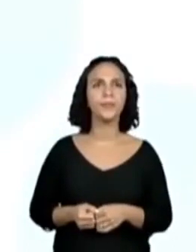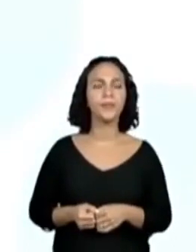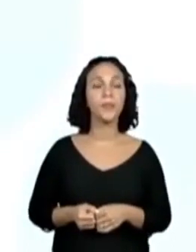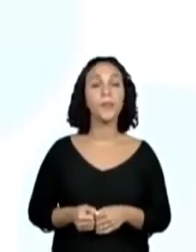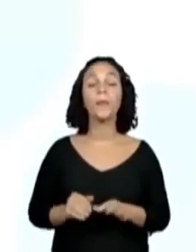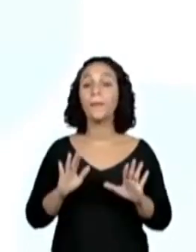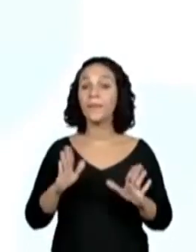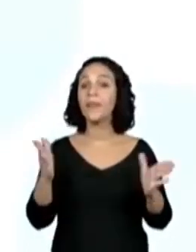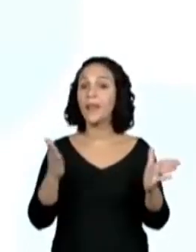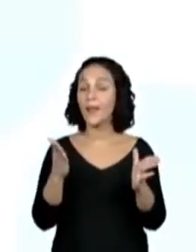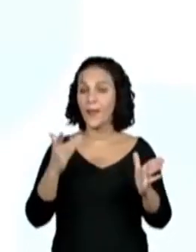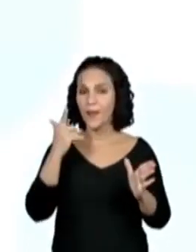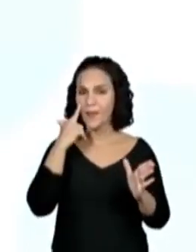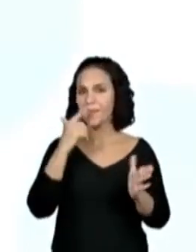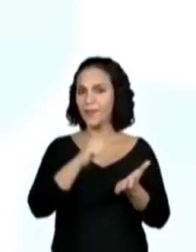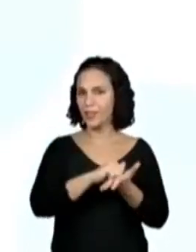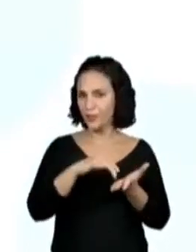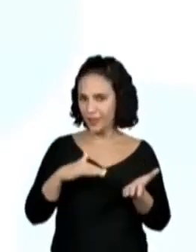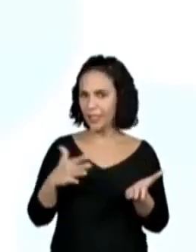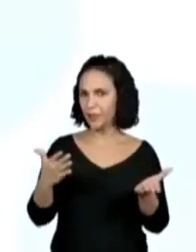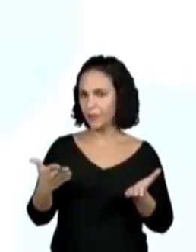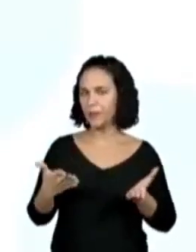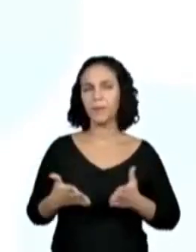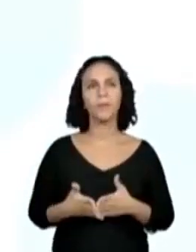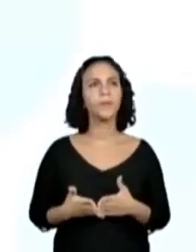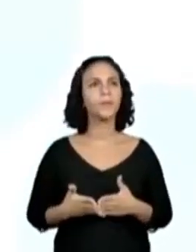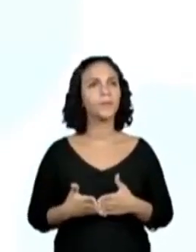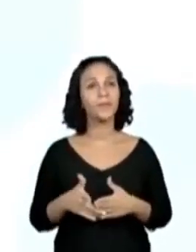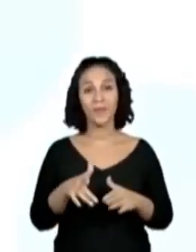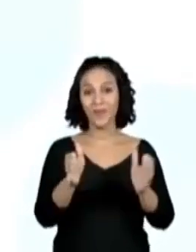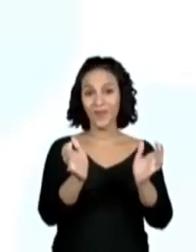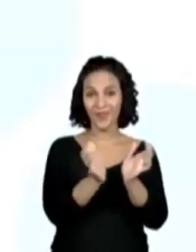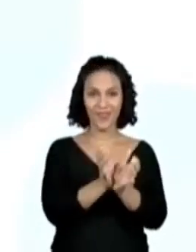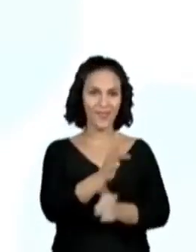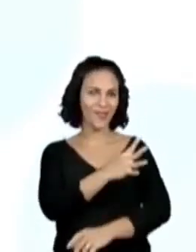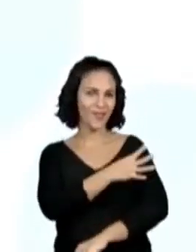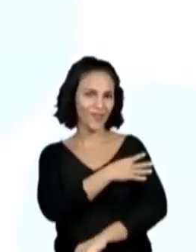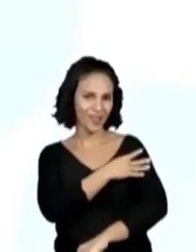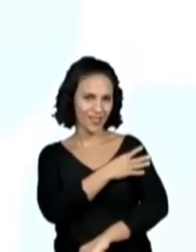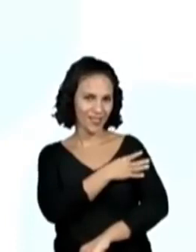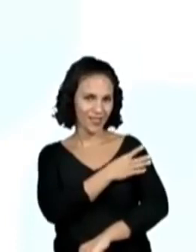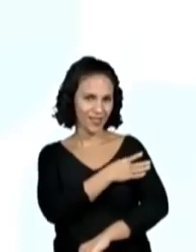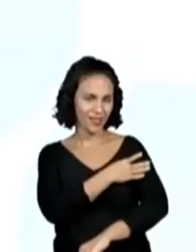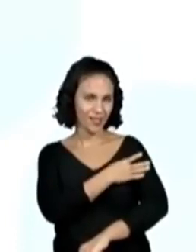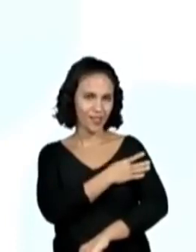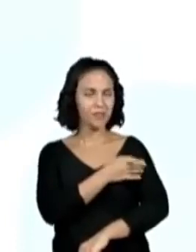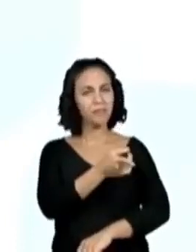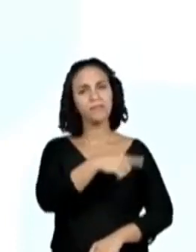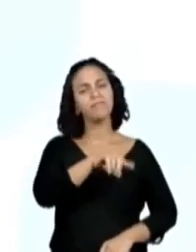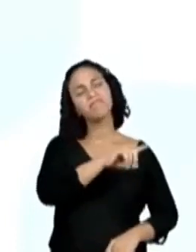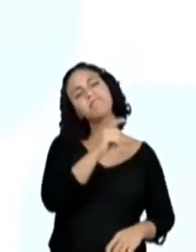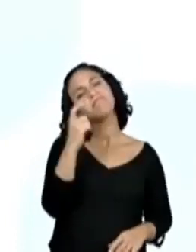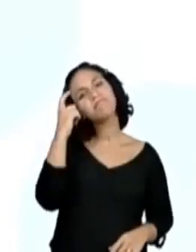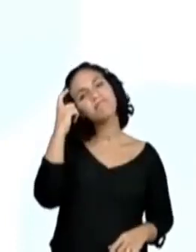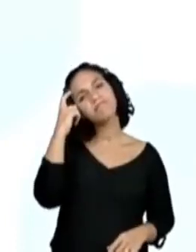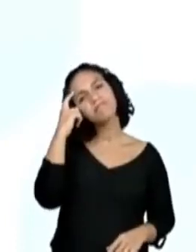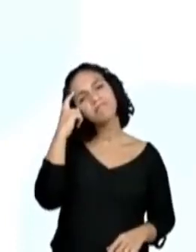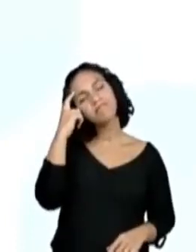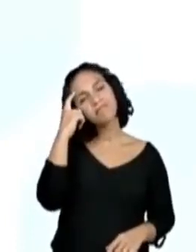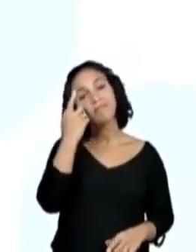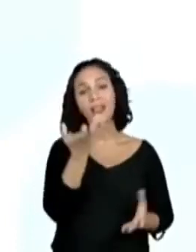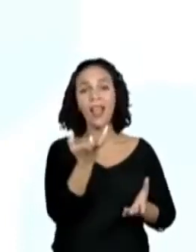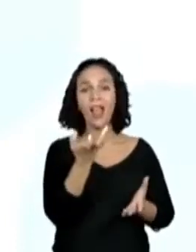pensem no seguinte. Atividades. A turma do quarto ano resolveu escrever uma pequena